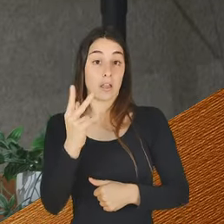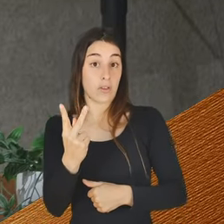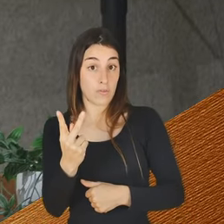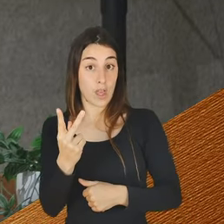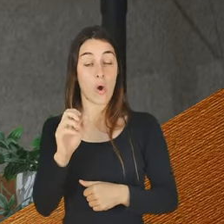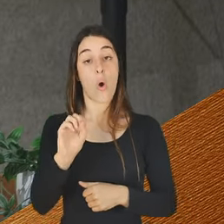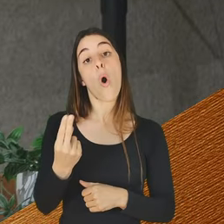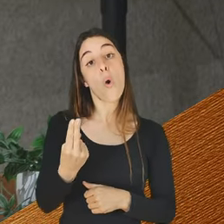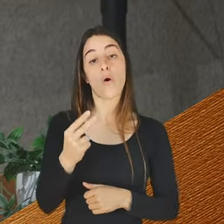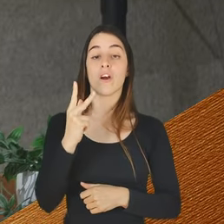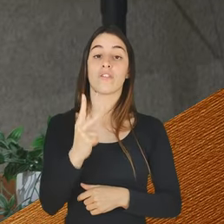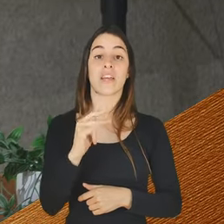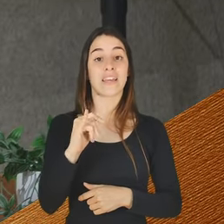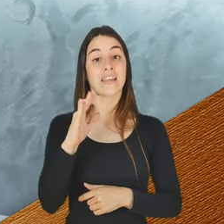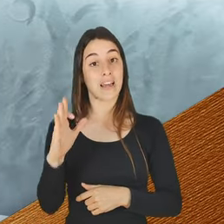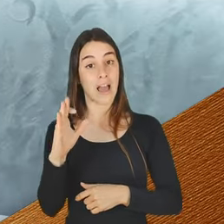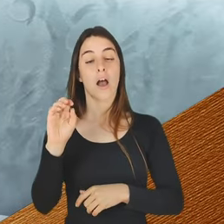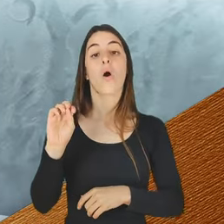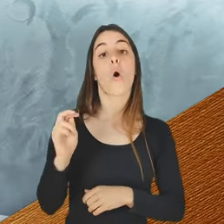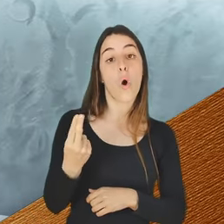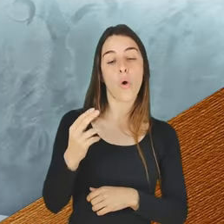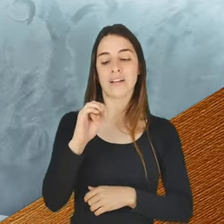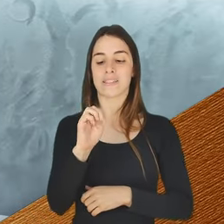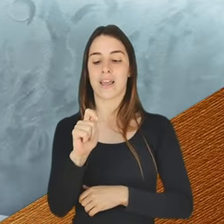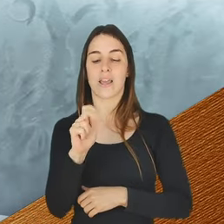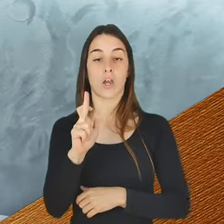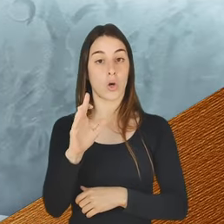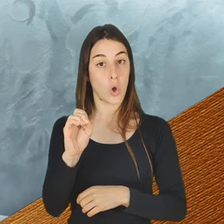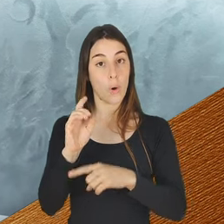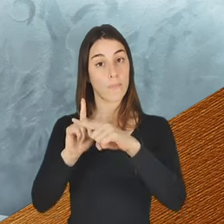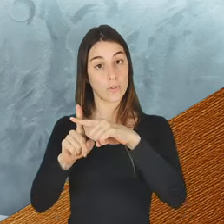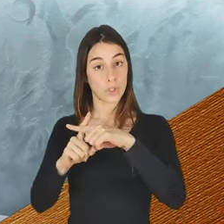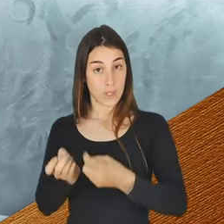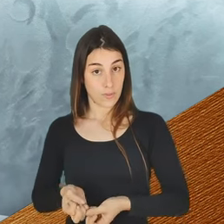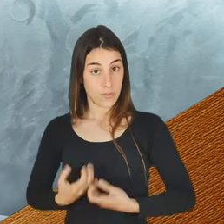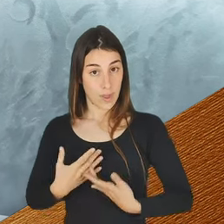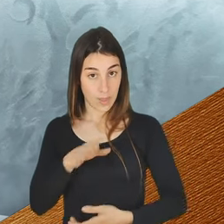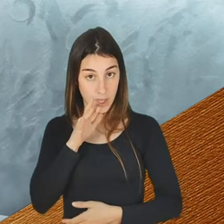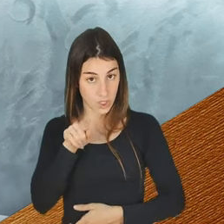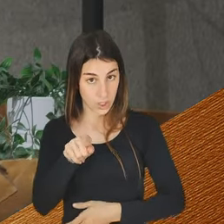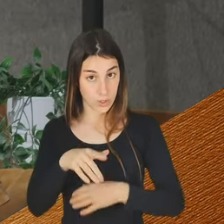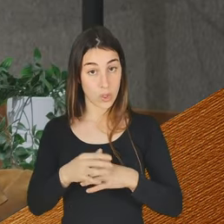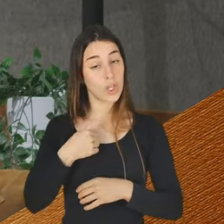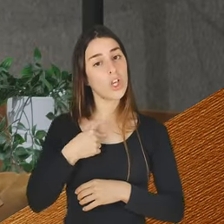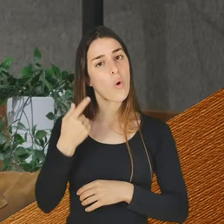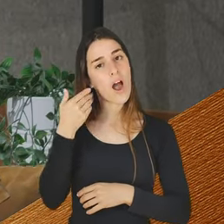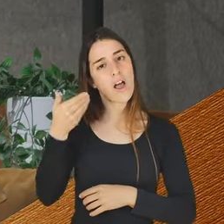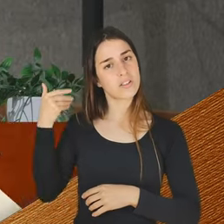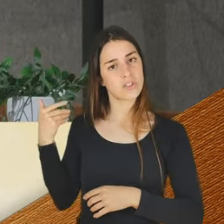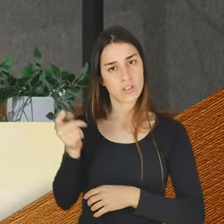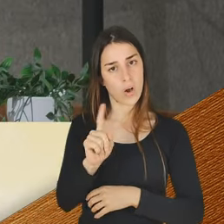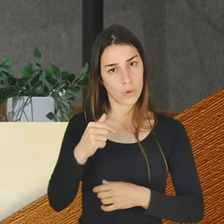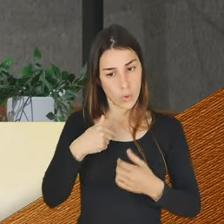VIH ou seropositiva. E eu não fui. Eu sou seropositiva. Ah, ok.